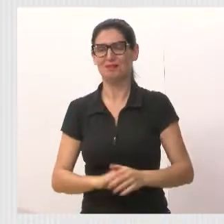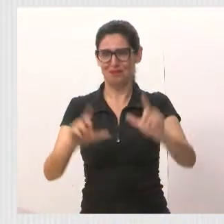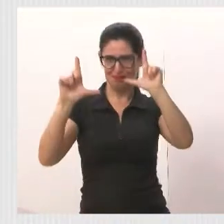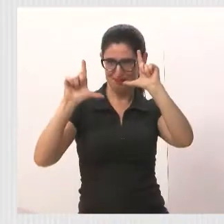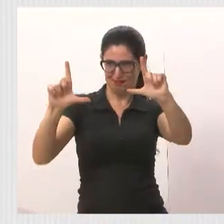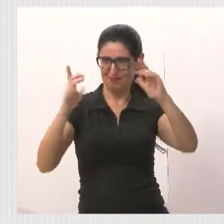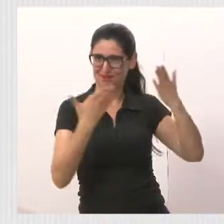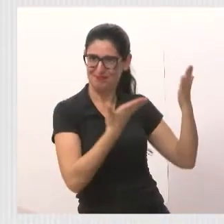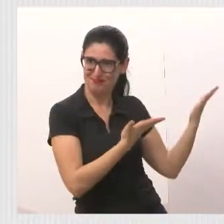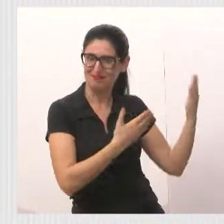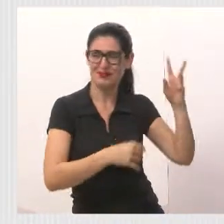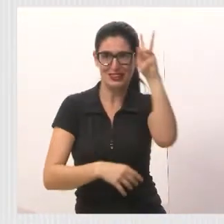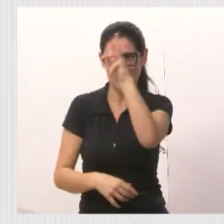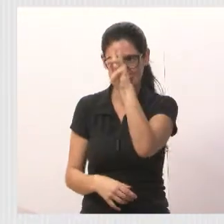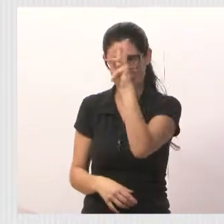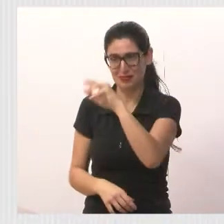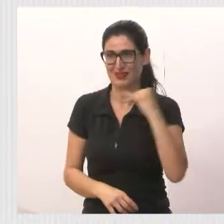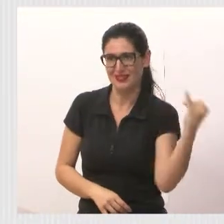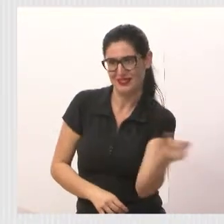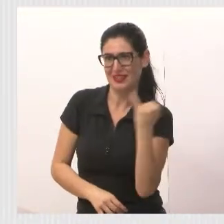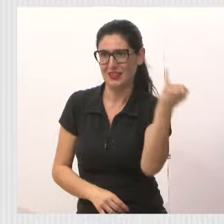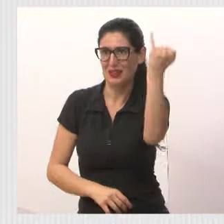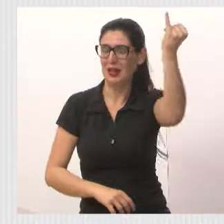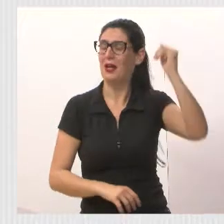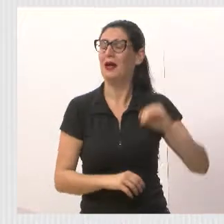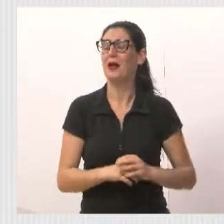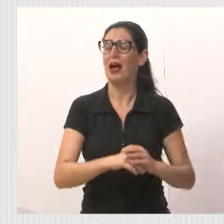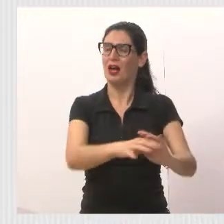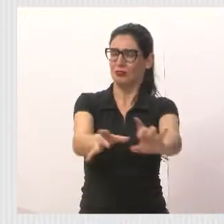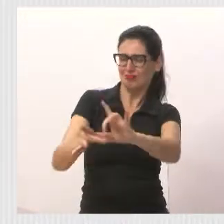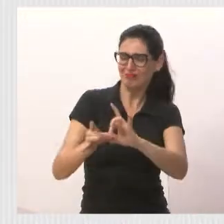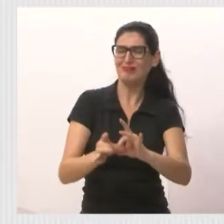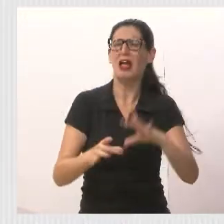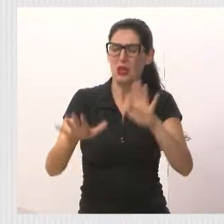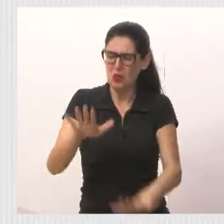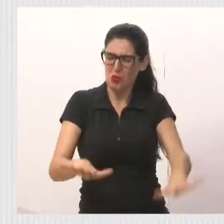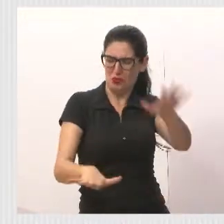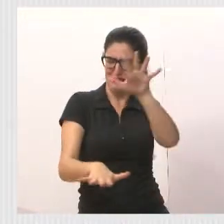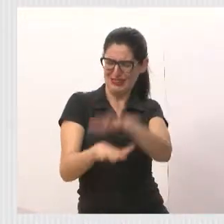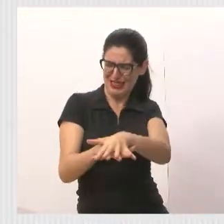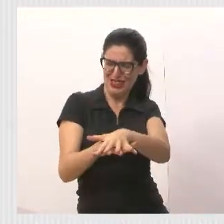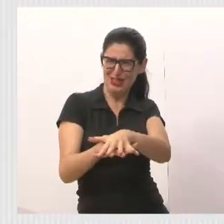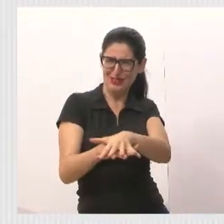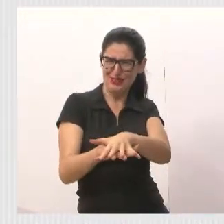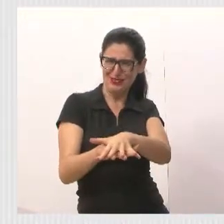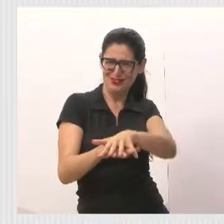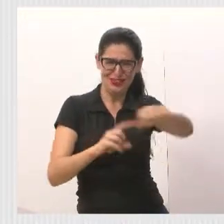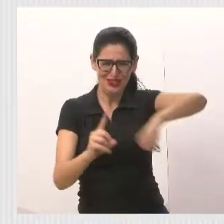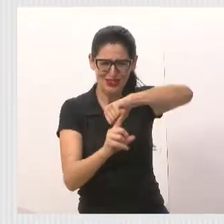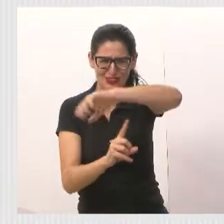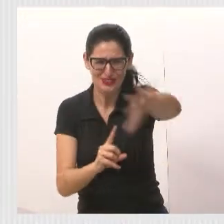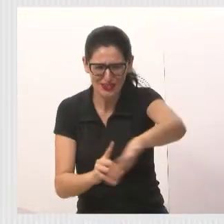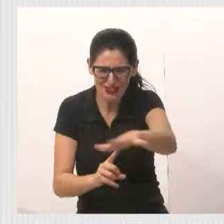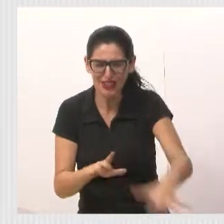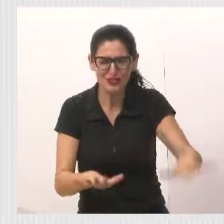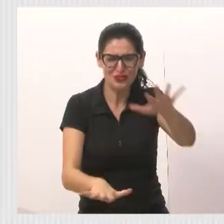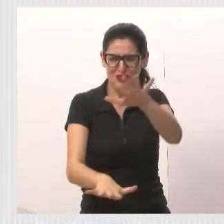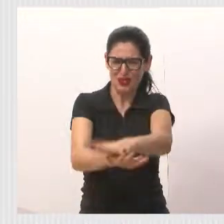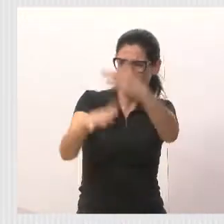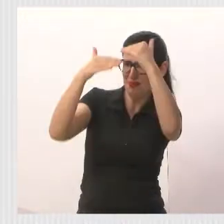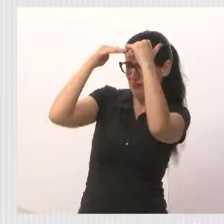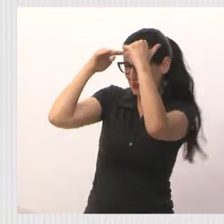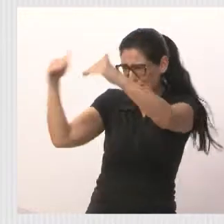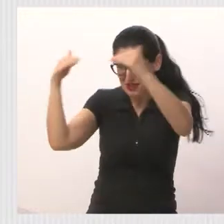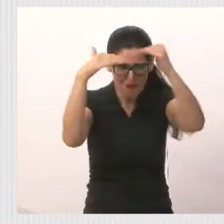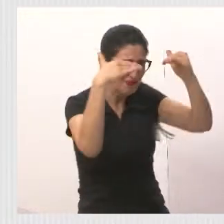Aqui lembrando da importância de ser uma sociedade inclusiva, uma sociedade que a gente respeita todo ser humano. E